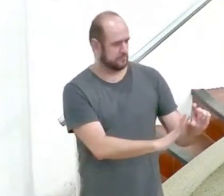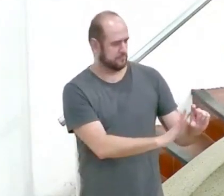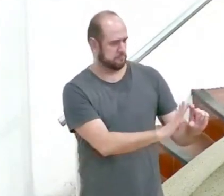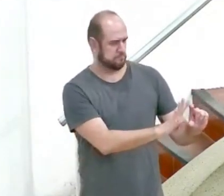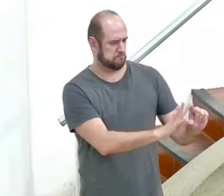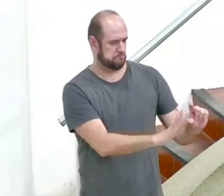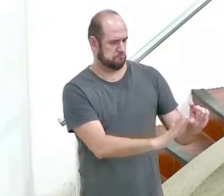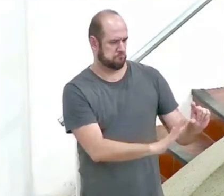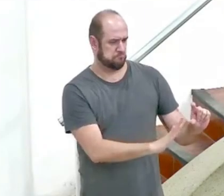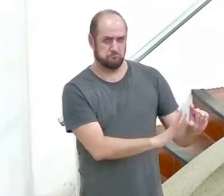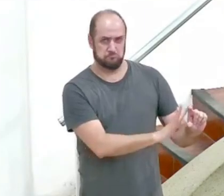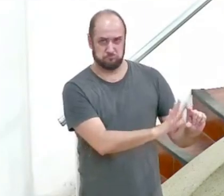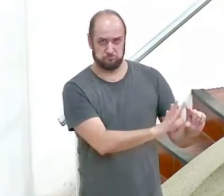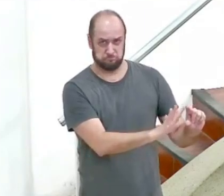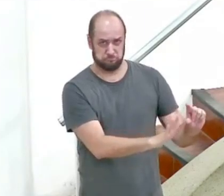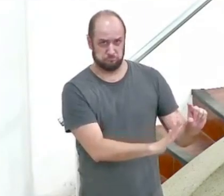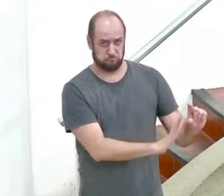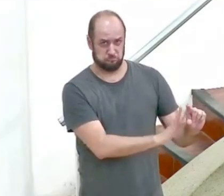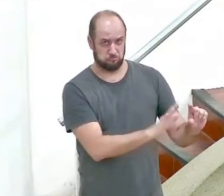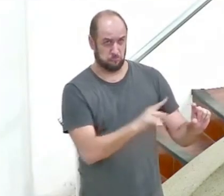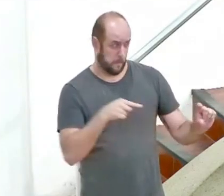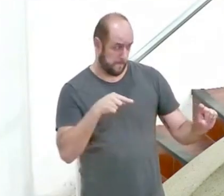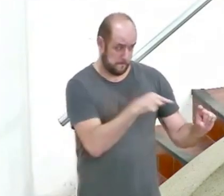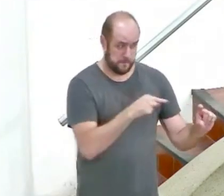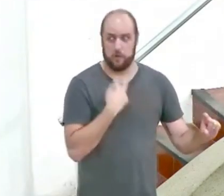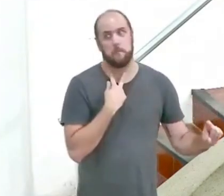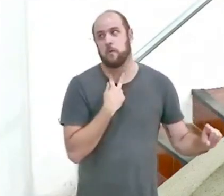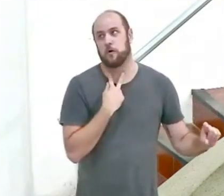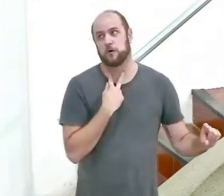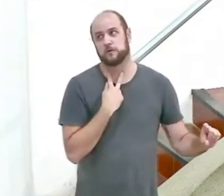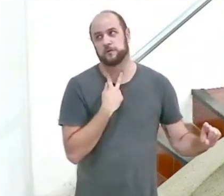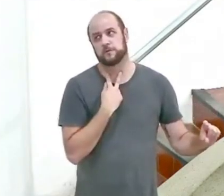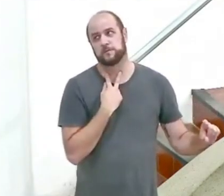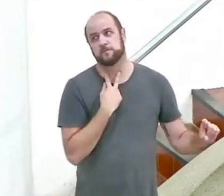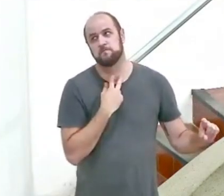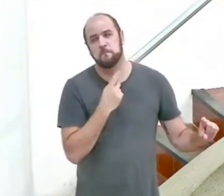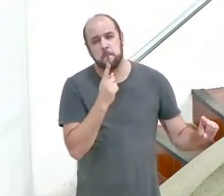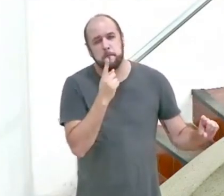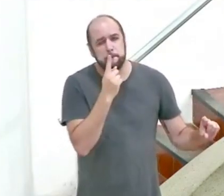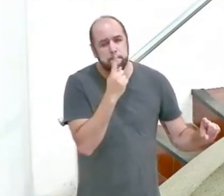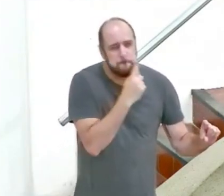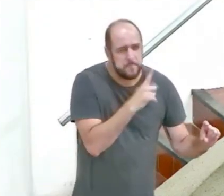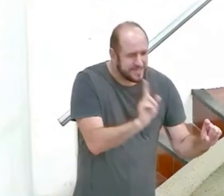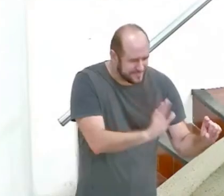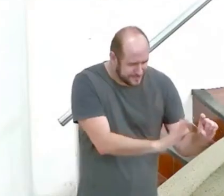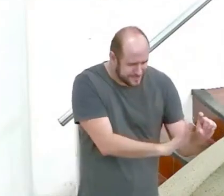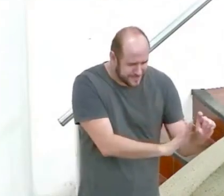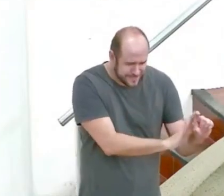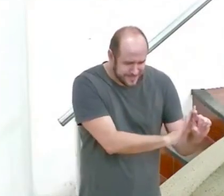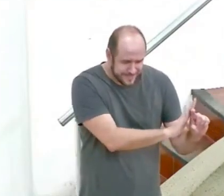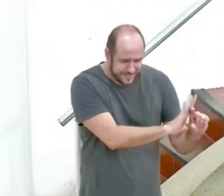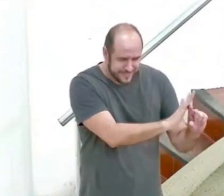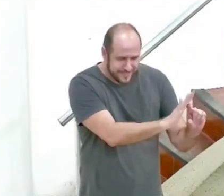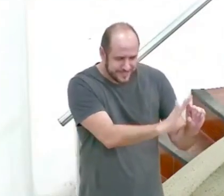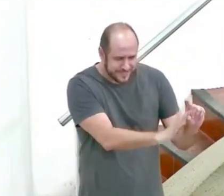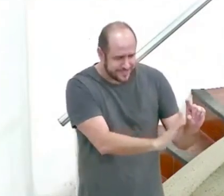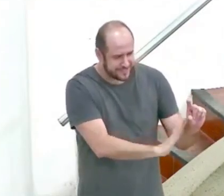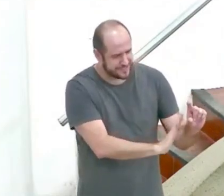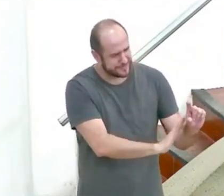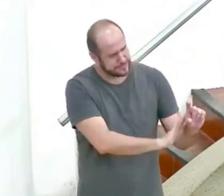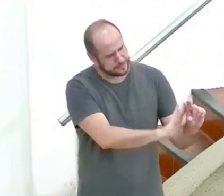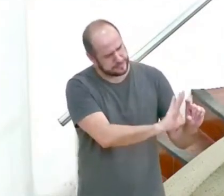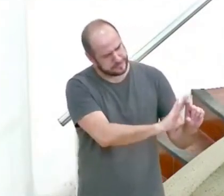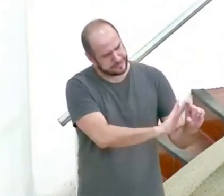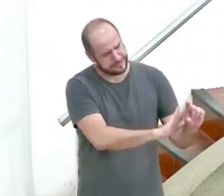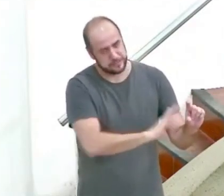Não pode botar o dedo na tomada, papai. Mas o quão perto eu posso chegar da tomada, de maneira que o